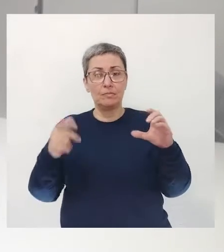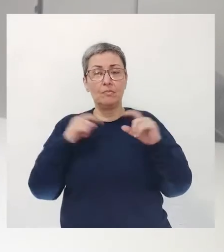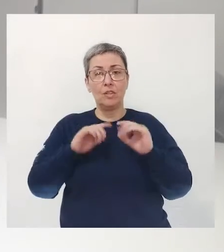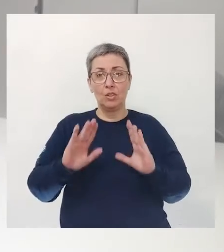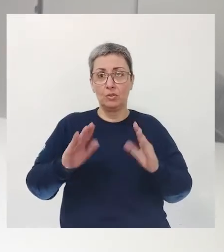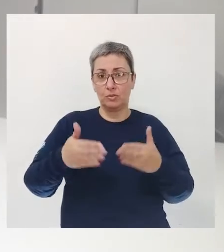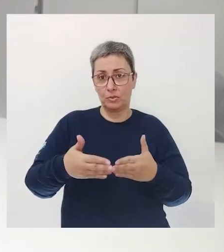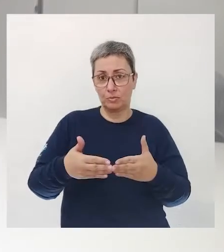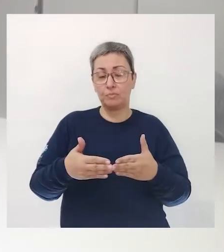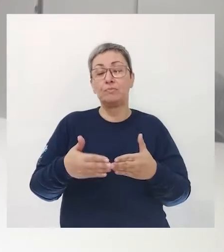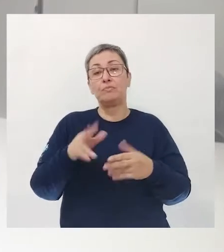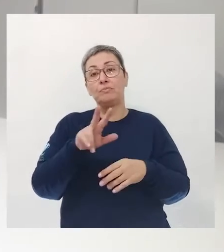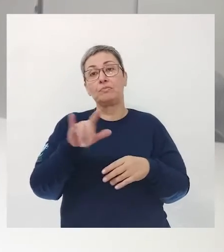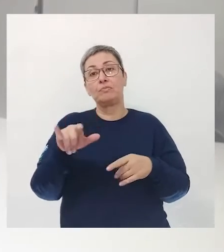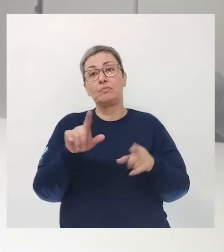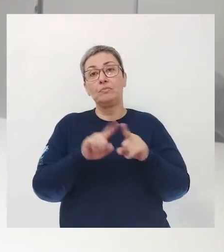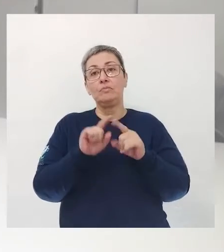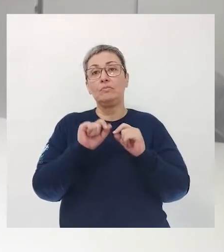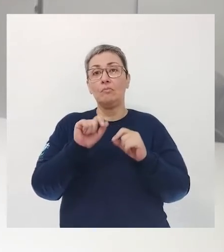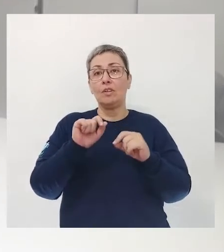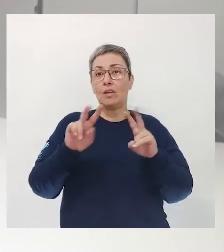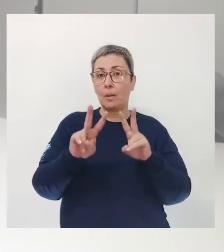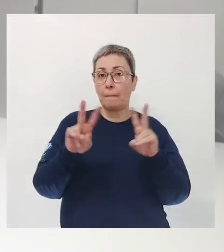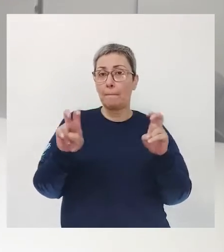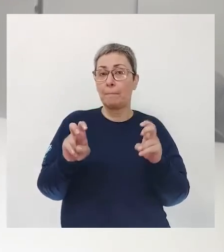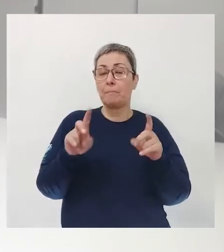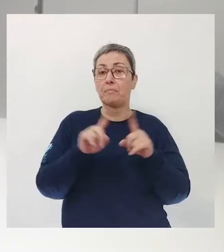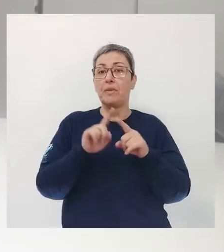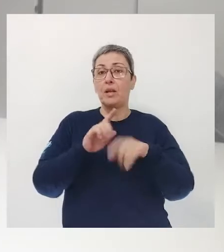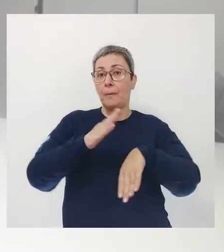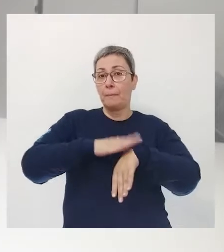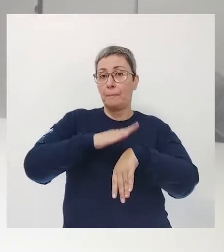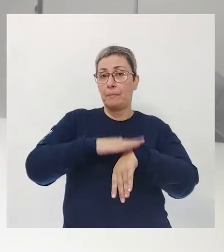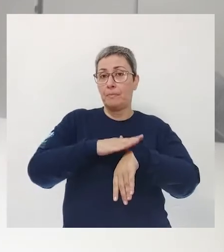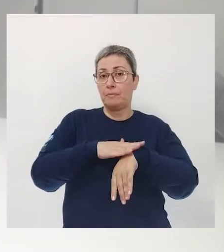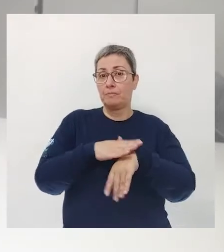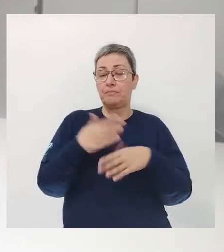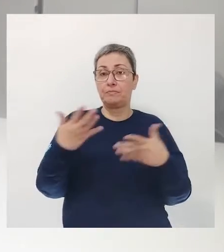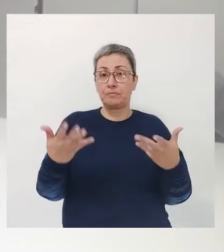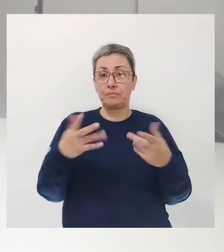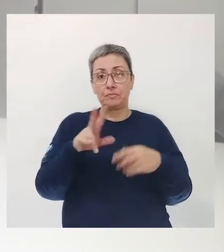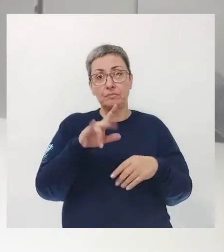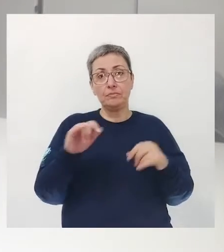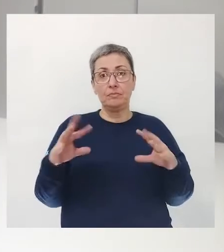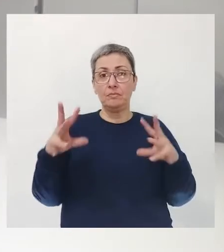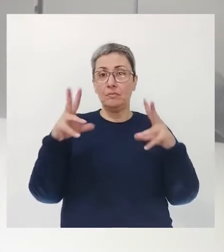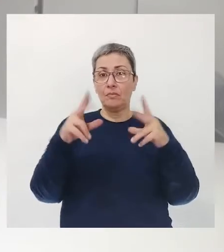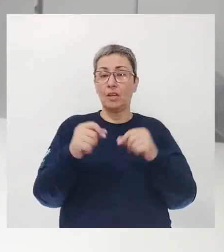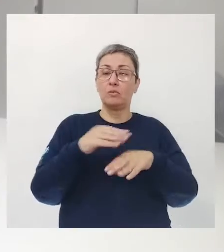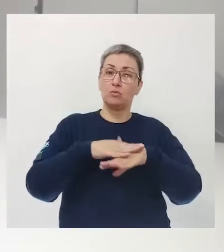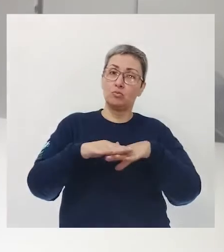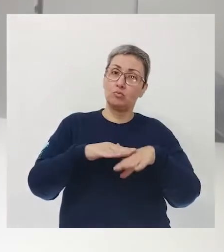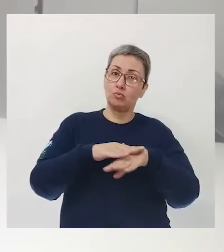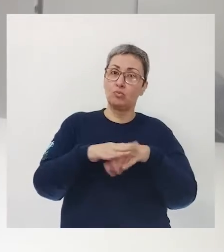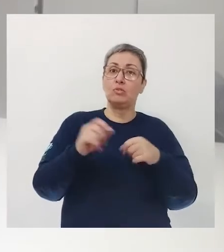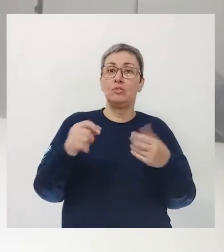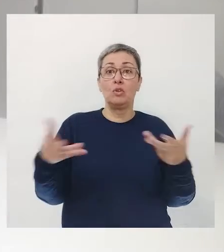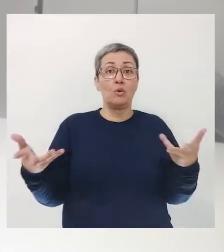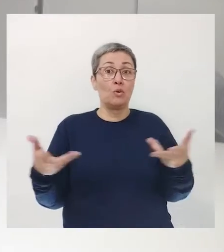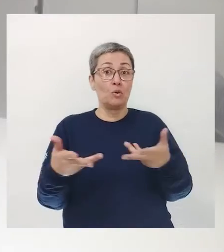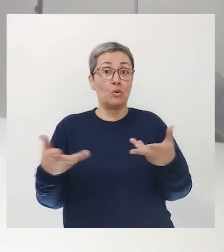vão ter um foco Vai ser aquele assunto do momento Que todo mundo está conversando